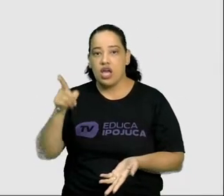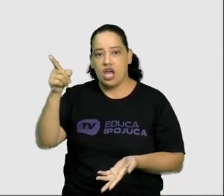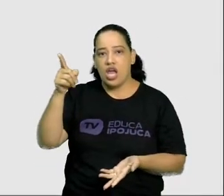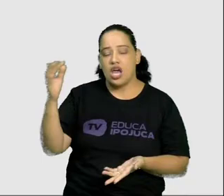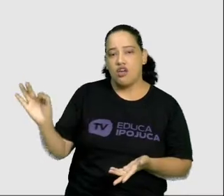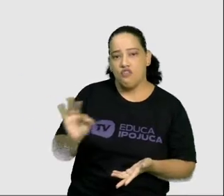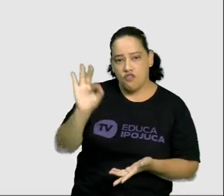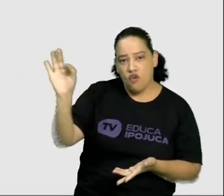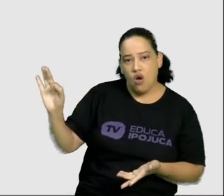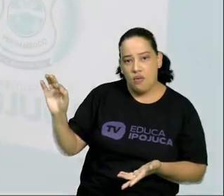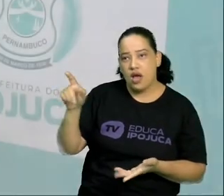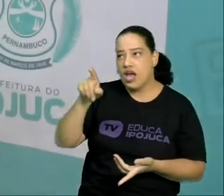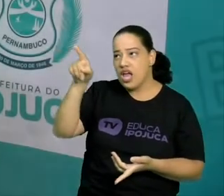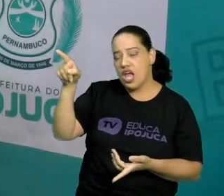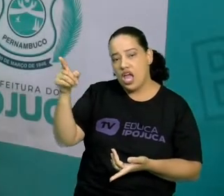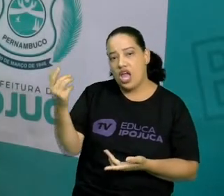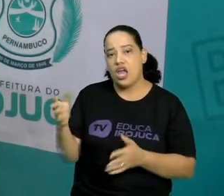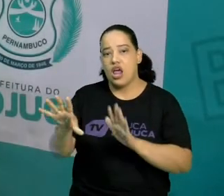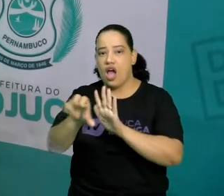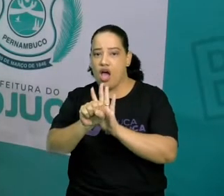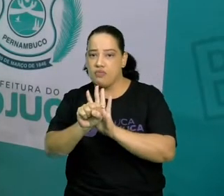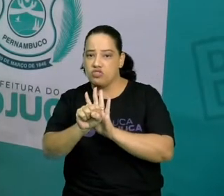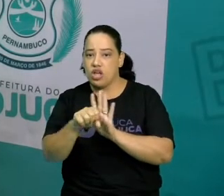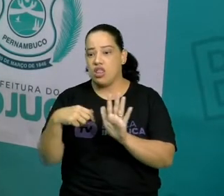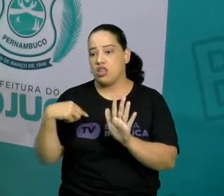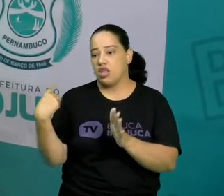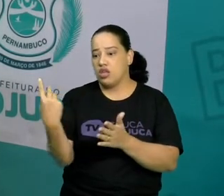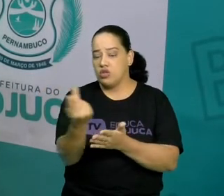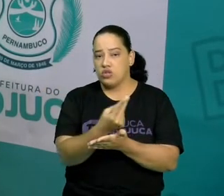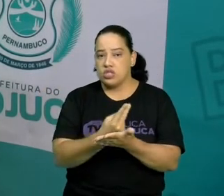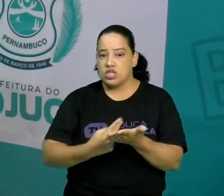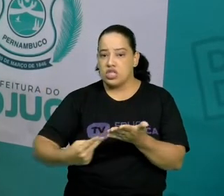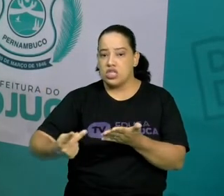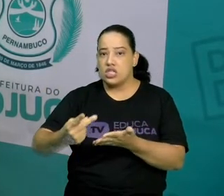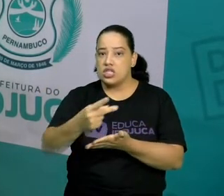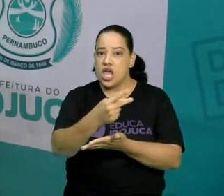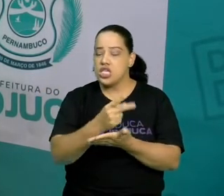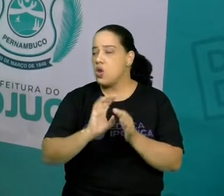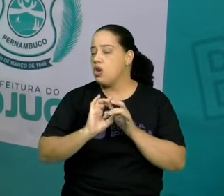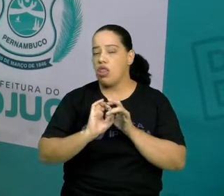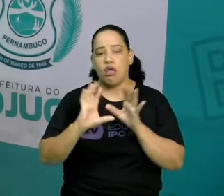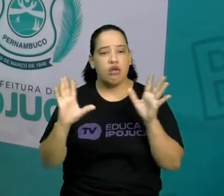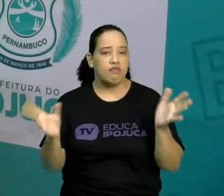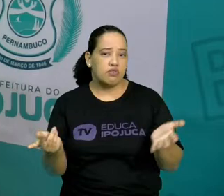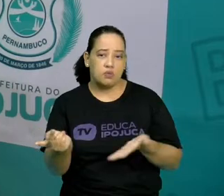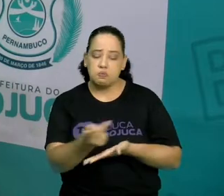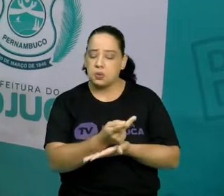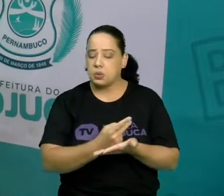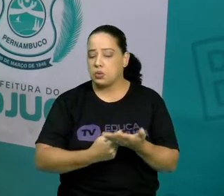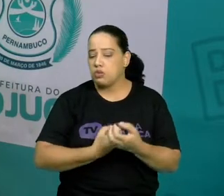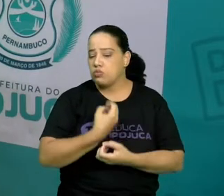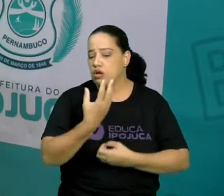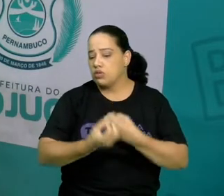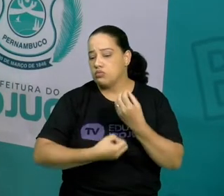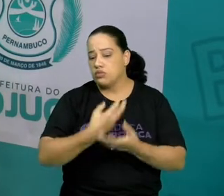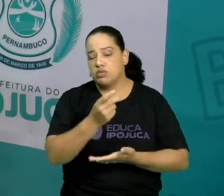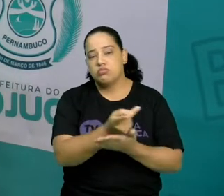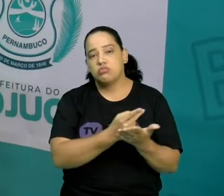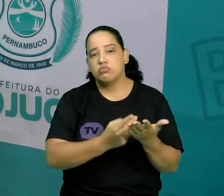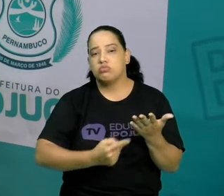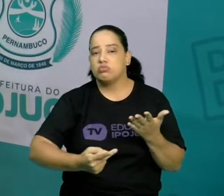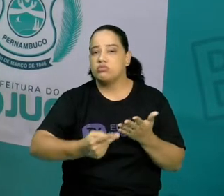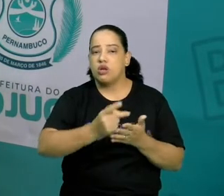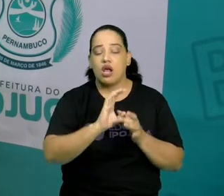abstratas são aquelas que nós desenhamos com bastante liberdade de expressão. E são